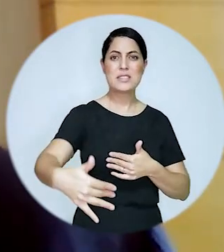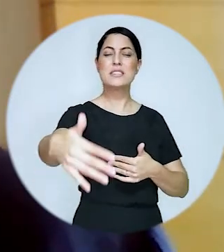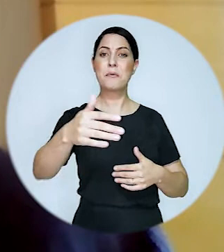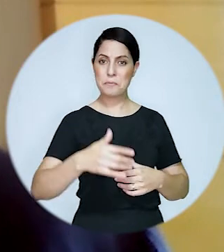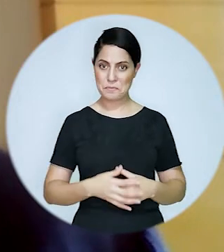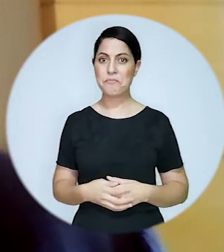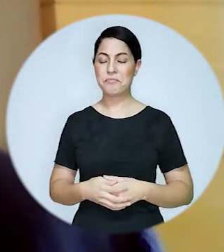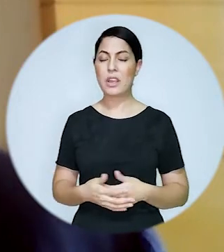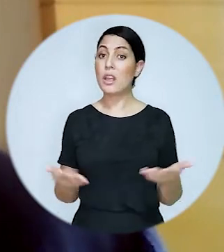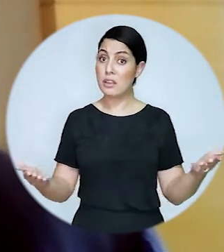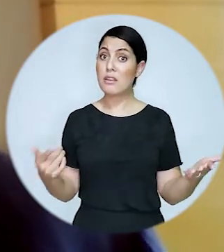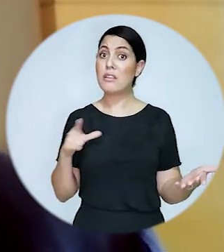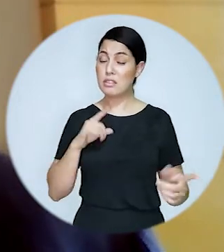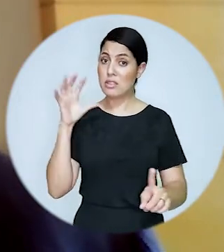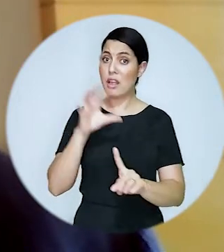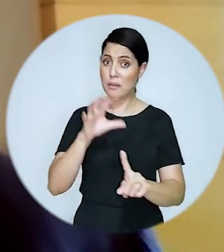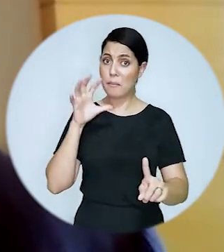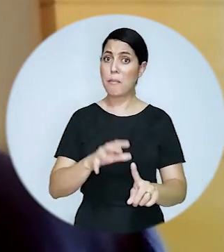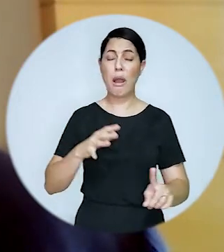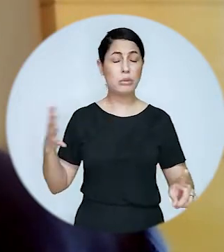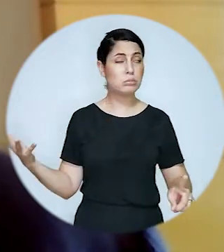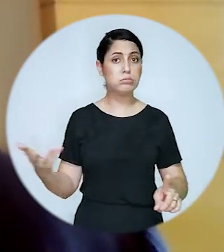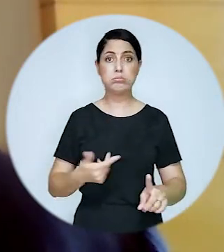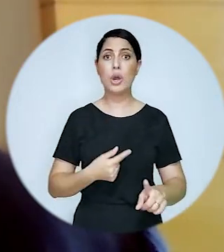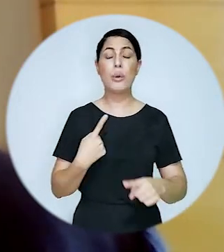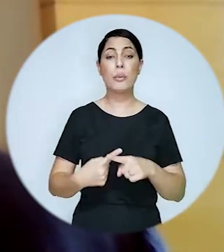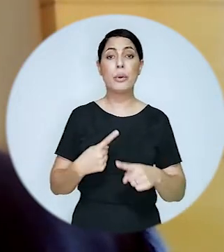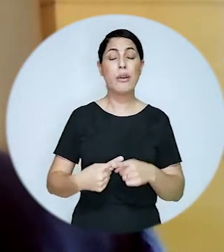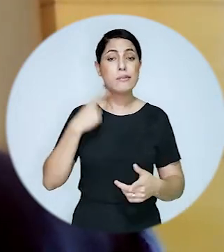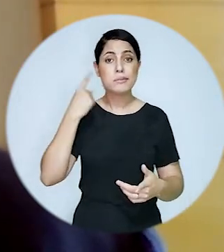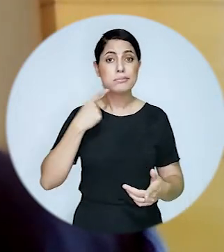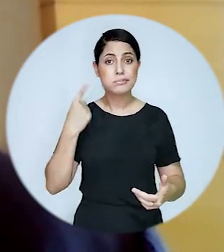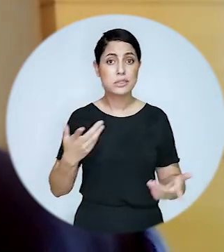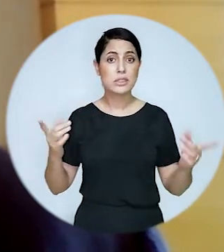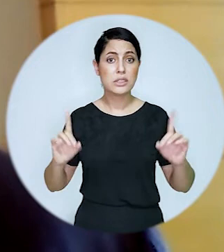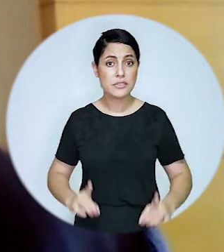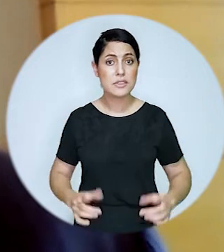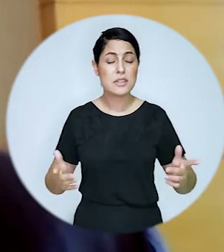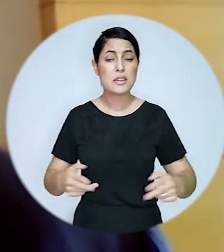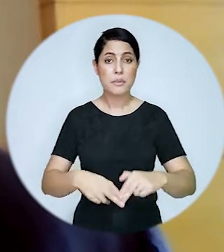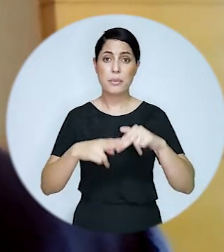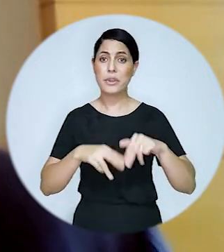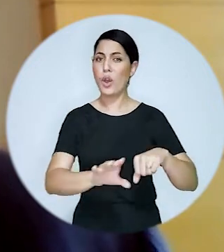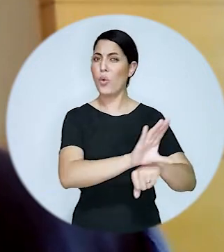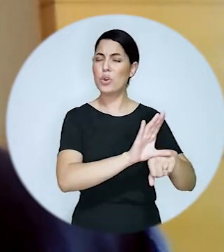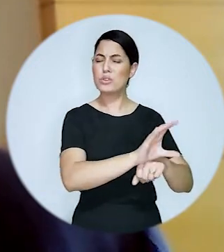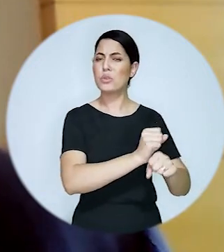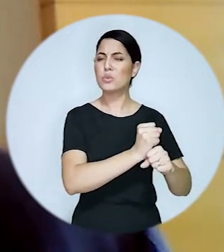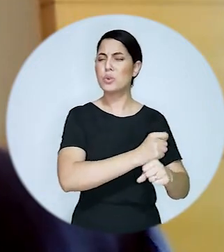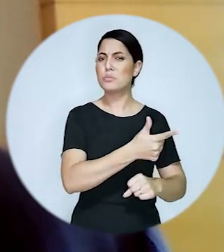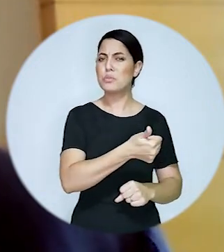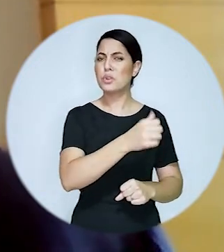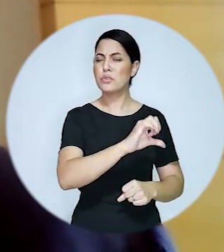todos esses direitos. E claro que isso tem um impacto também muito grande na própria advocacia com deficiência. É